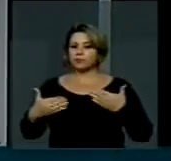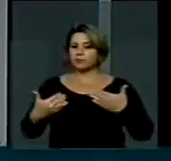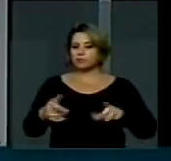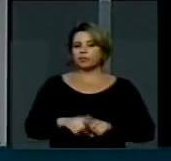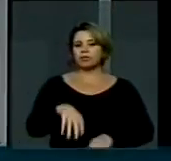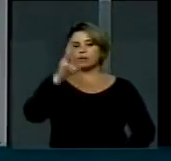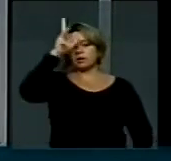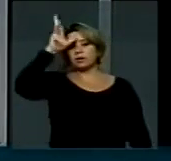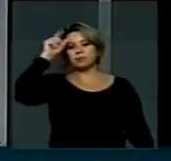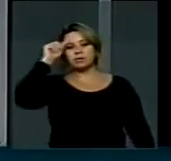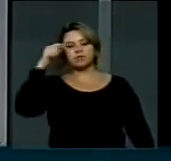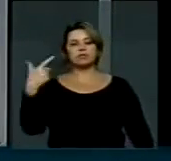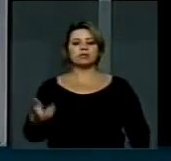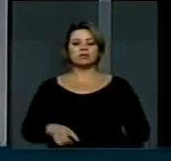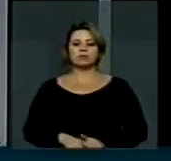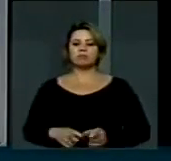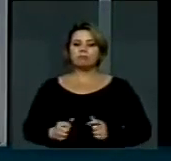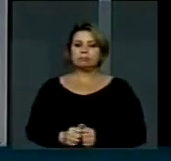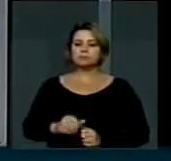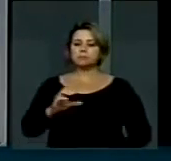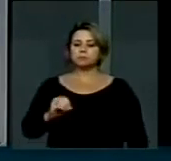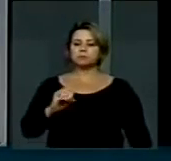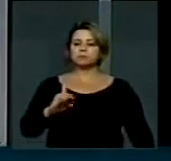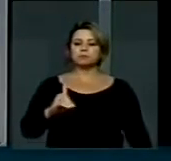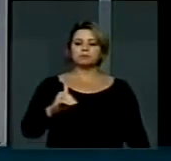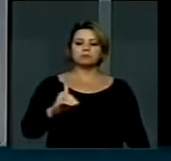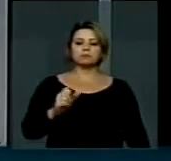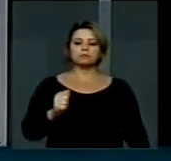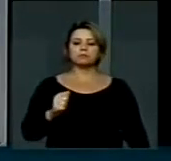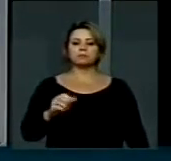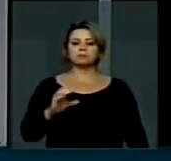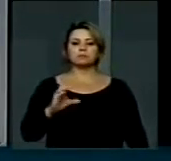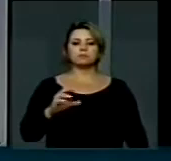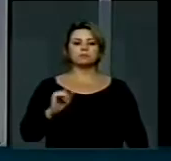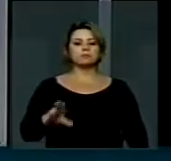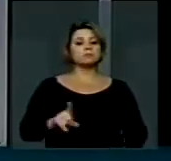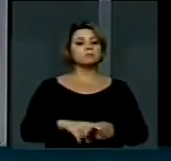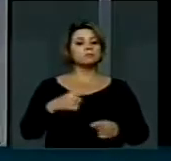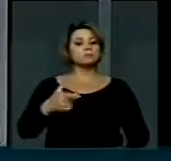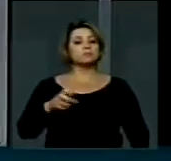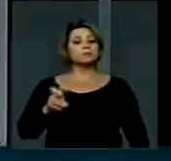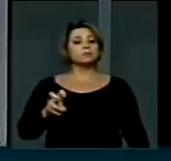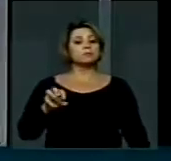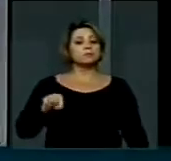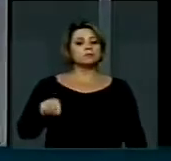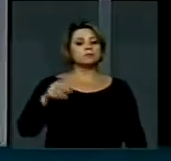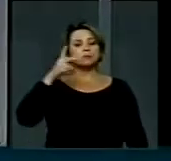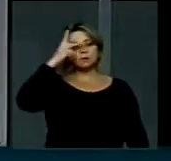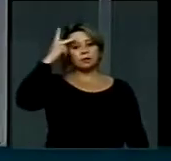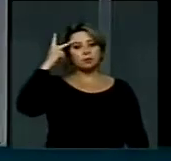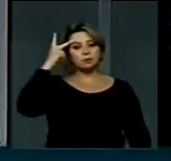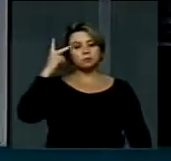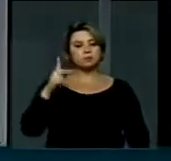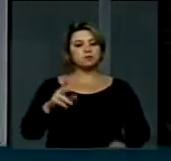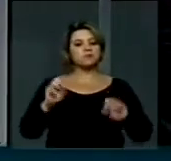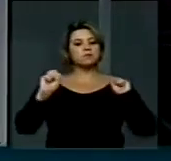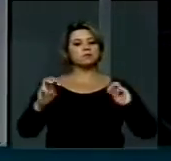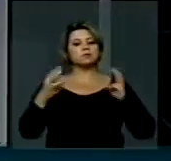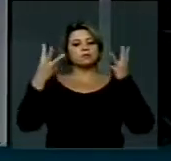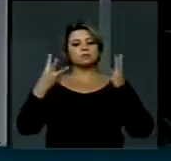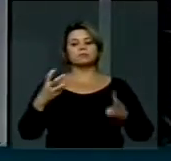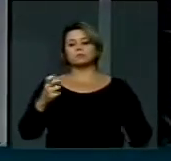o prefeito da cidade, deputado Odacir, e 25 mil pessoas vão passar nesse agrichou. É muito